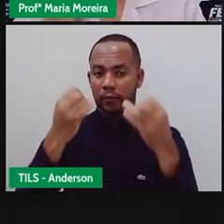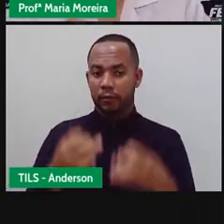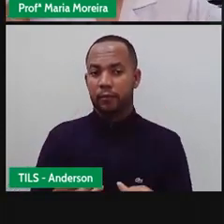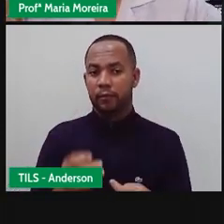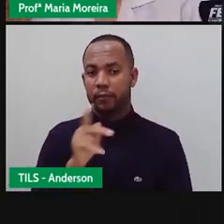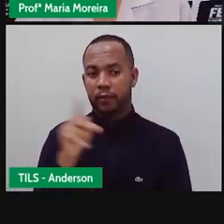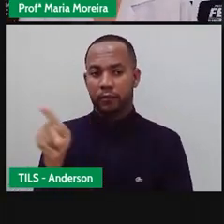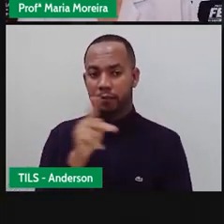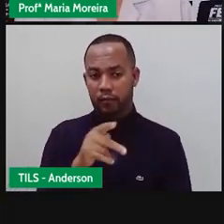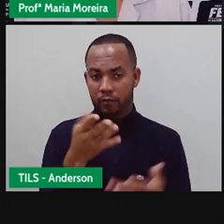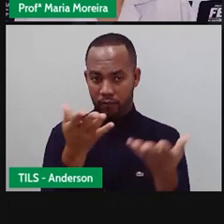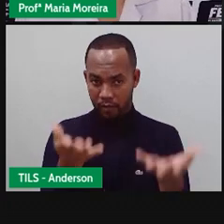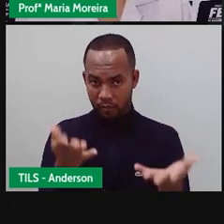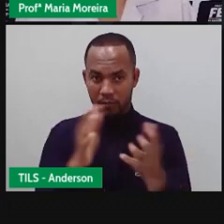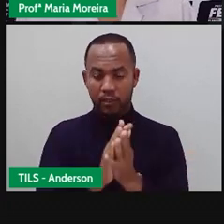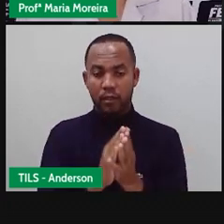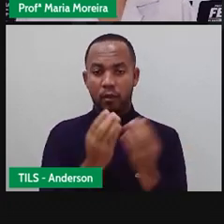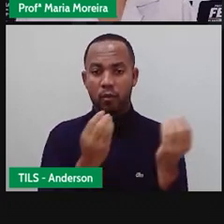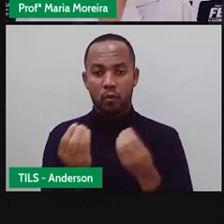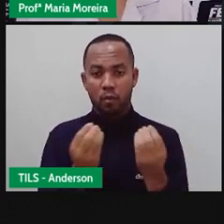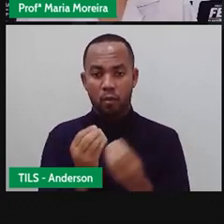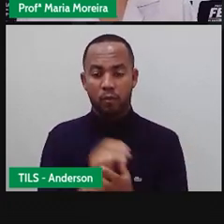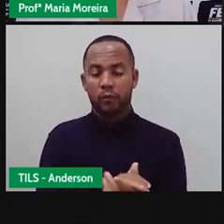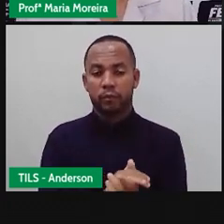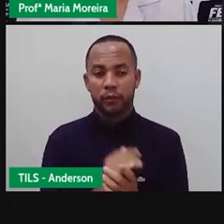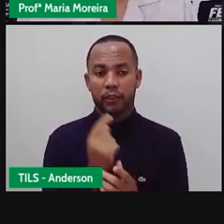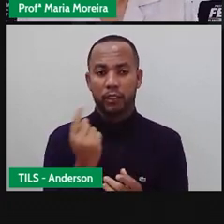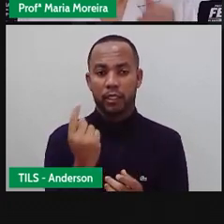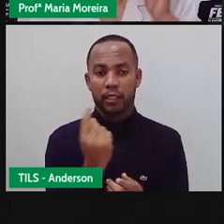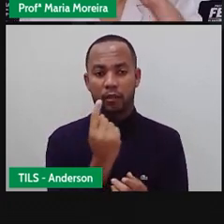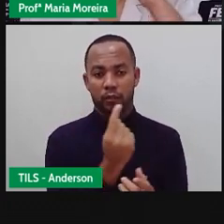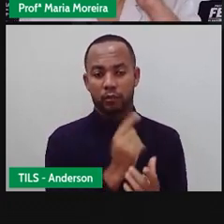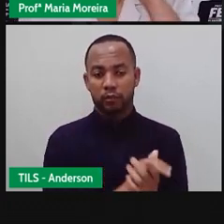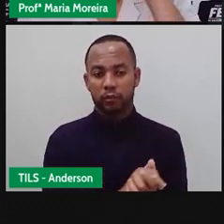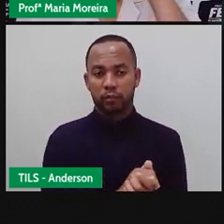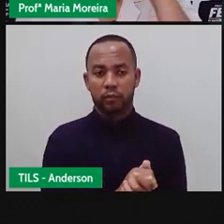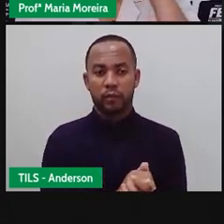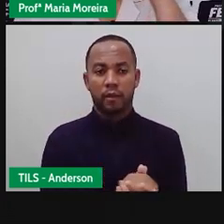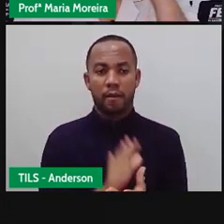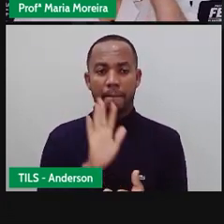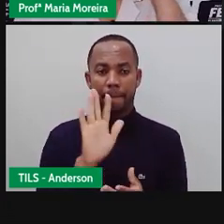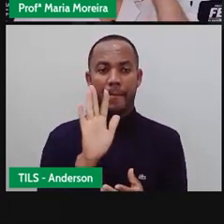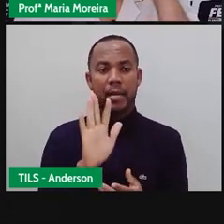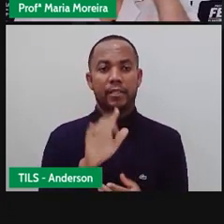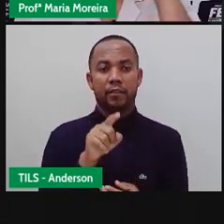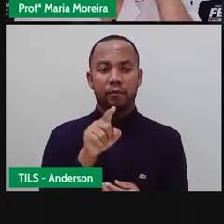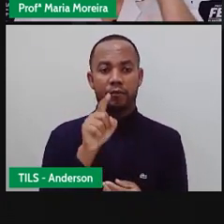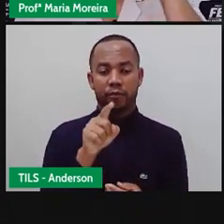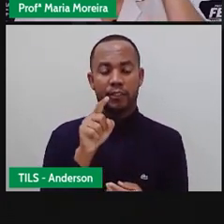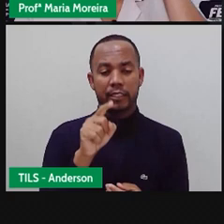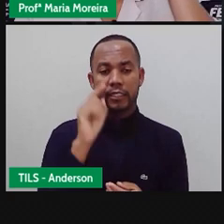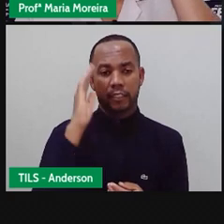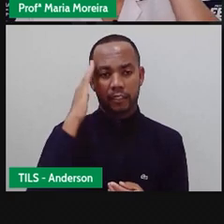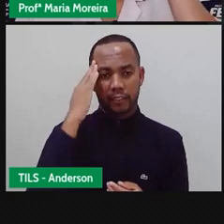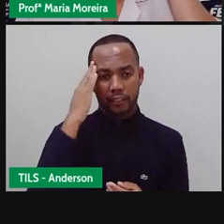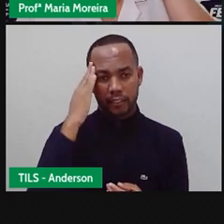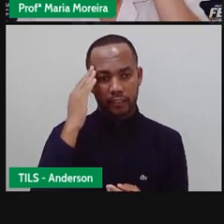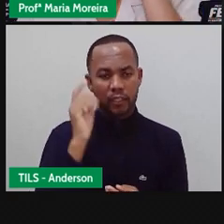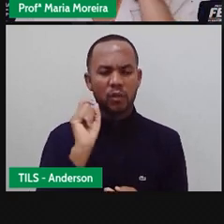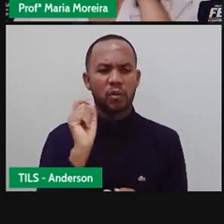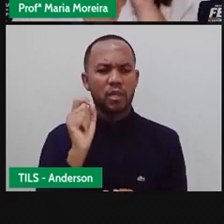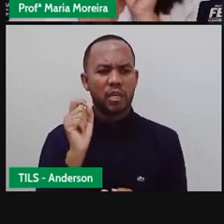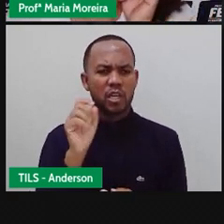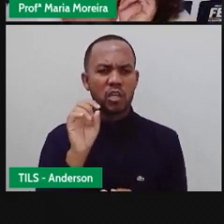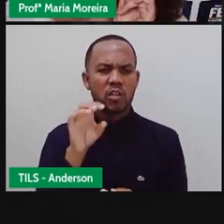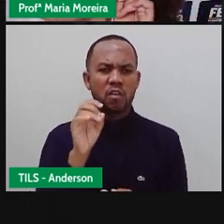a prova vai falar sobre cada uma dessas partes, tá? Para que vocês entendam o seguinte, que quando a gente fala de ouvido, a gente não está falando